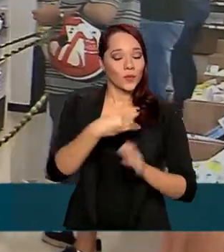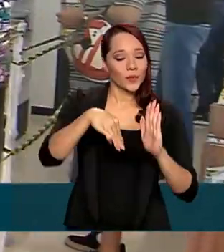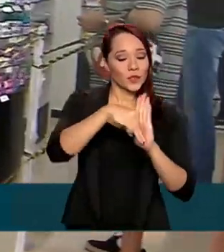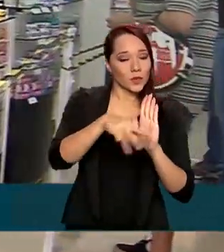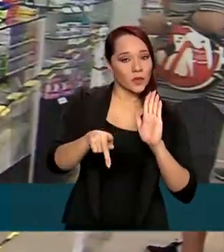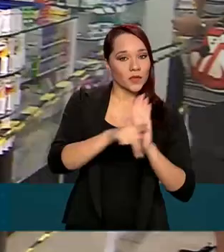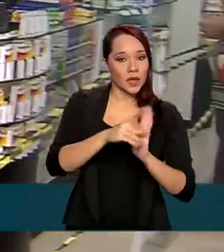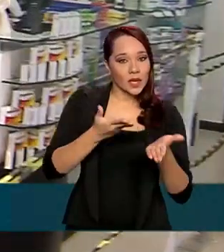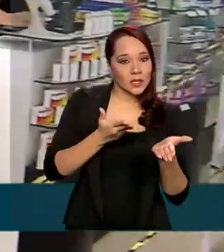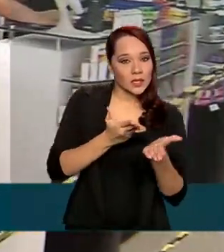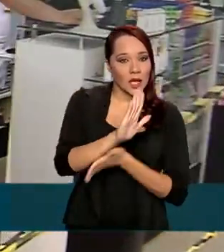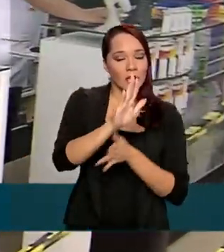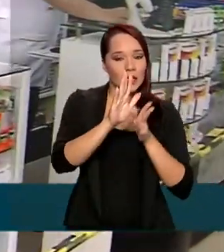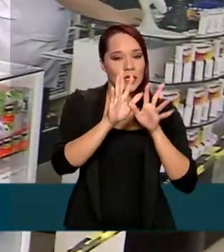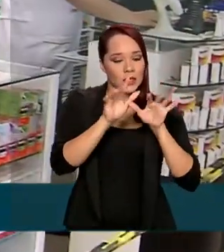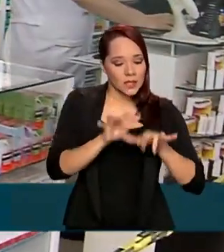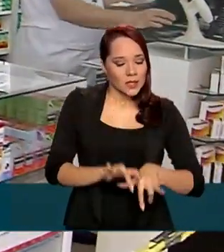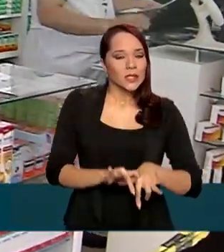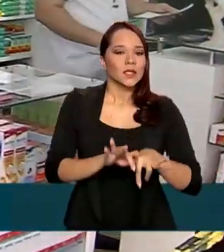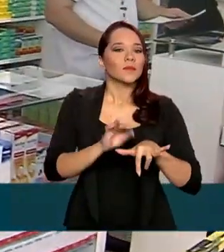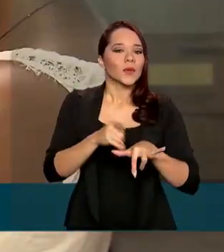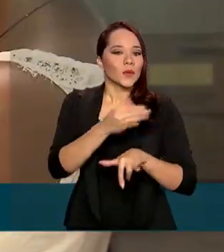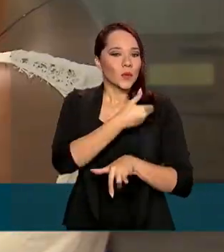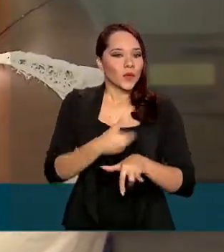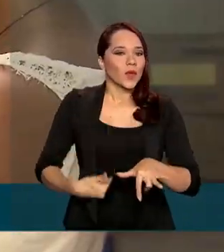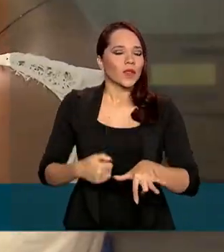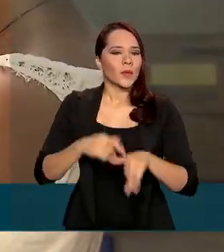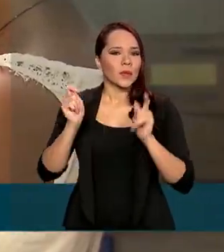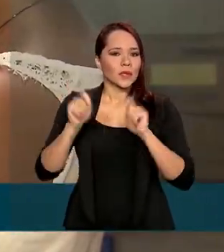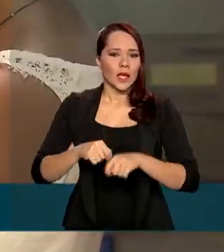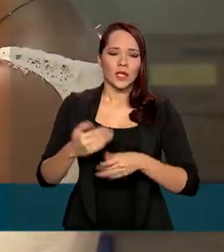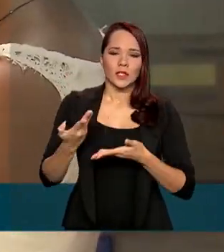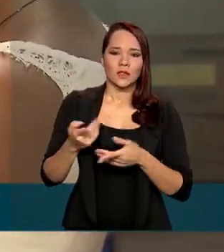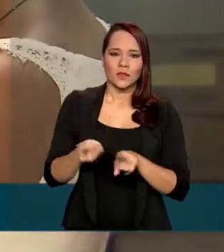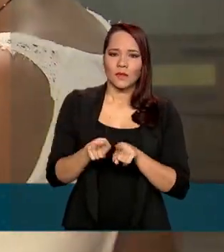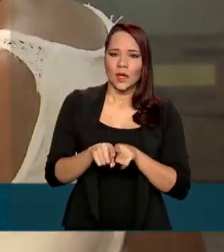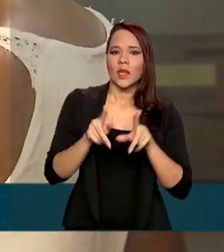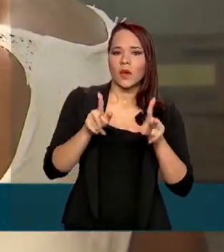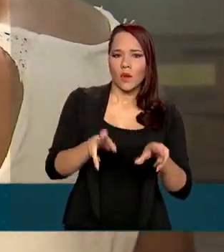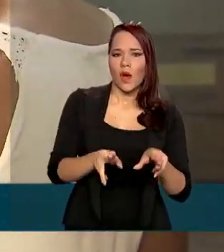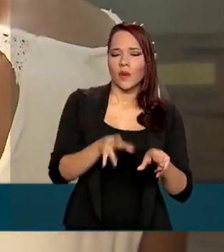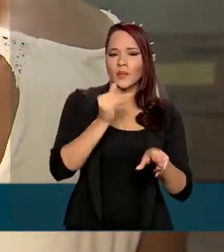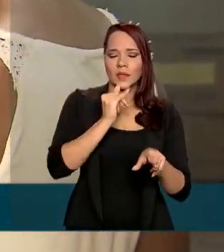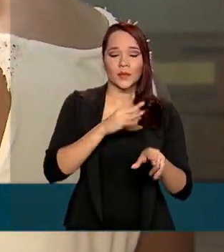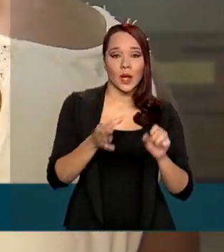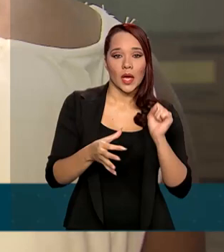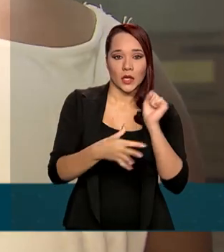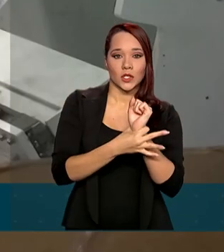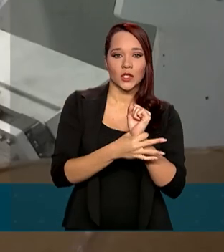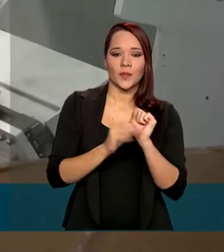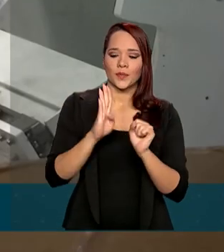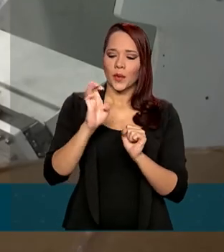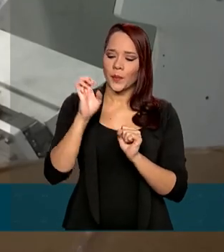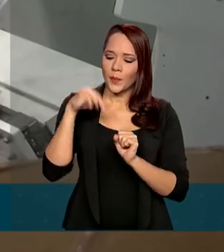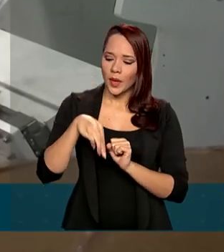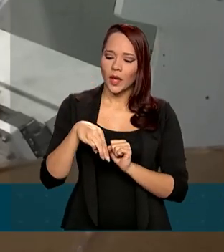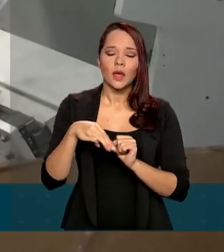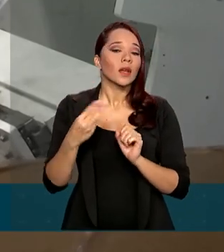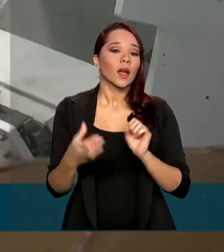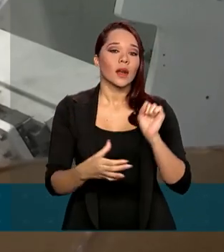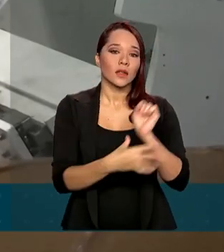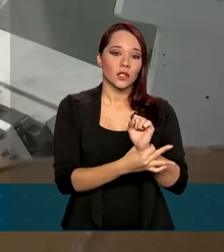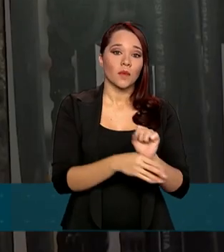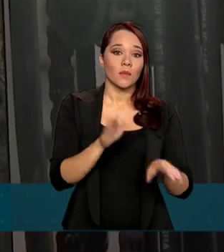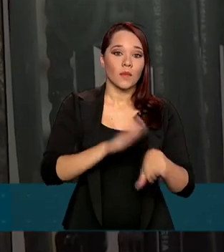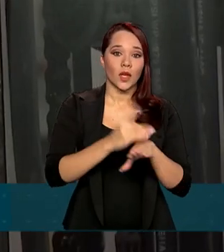assinada e ditada pelo governo é a possibilidade de se oferecer um mesmo bem como garantia de mais de um empréstimo.